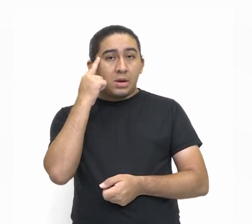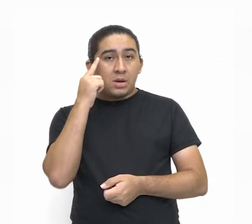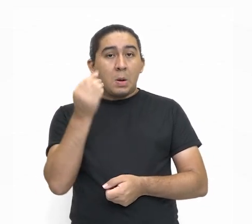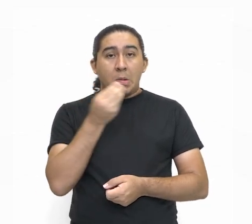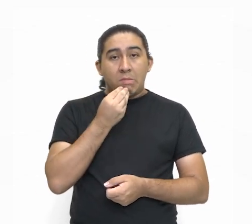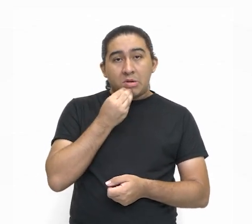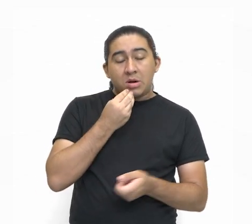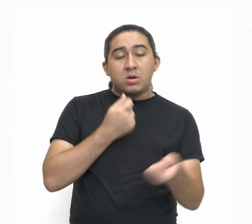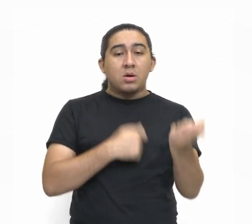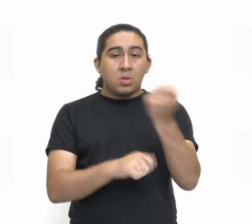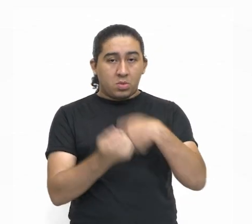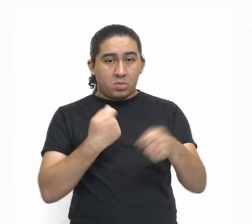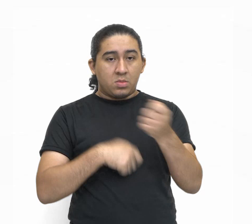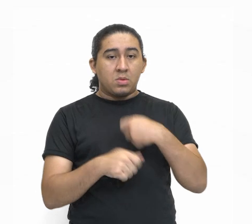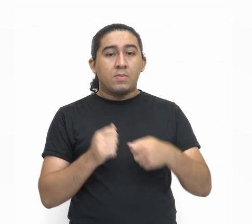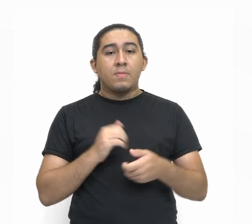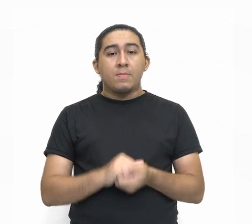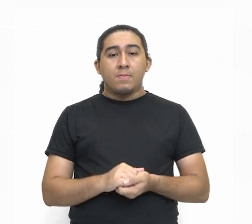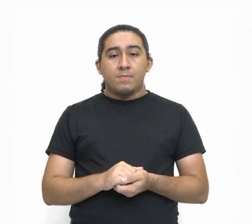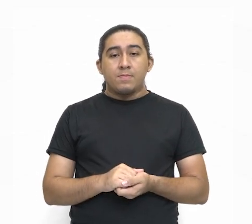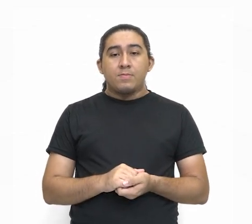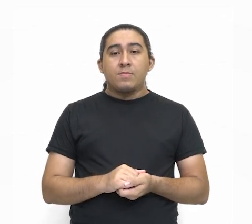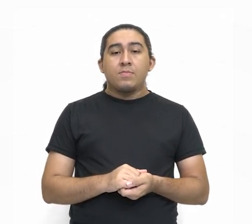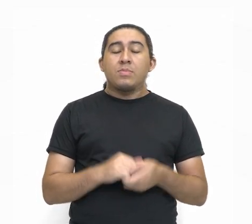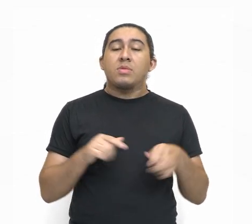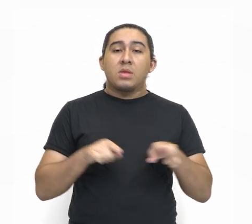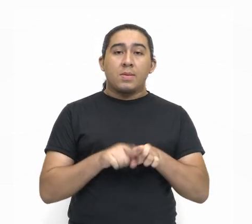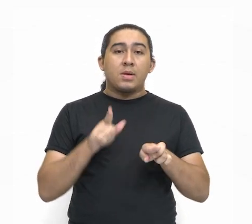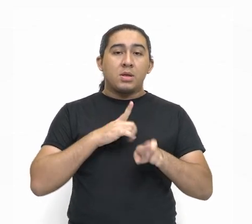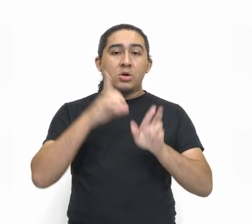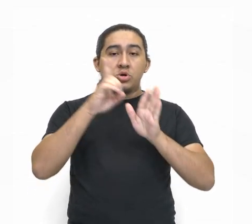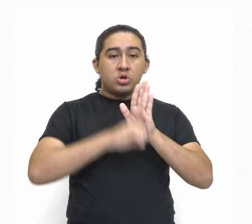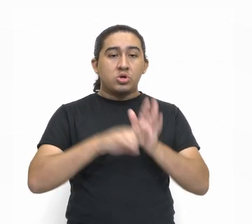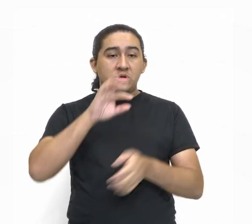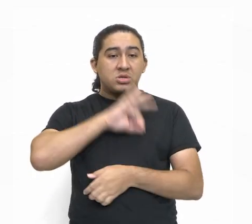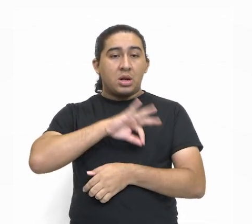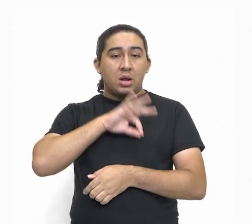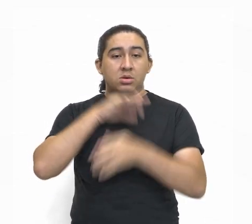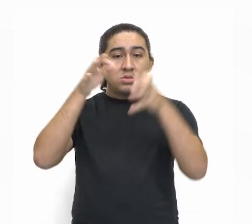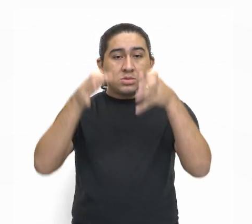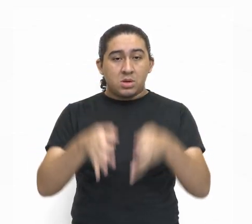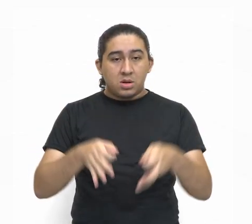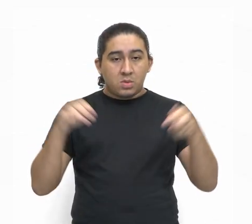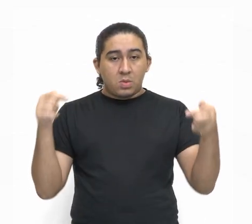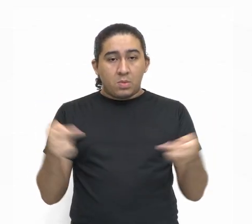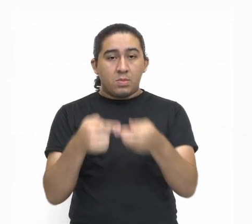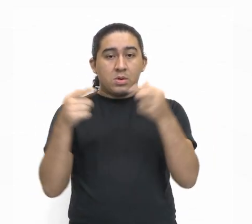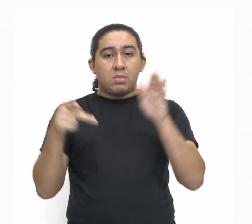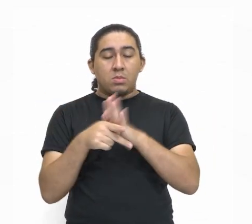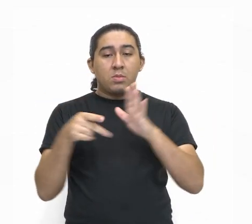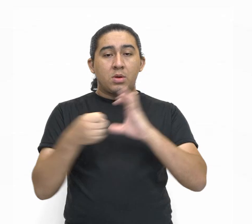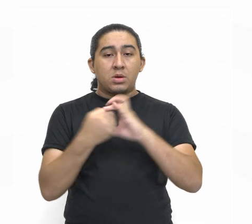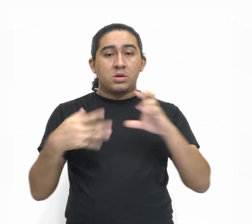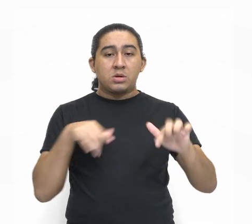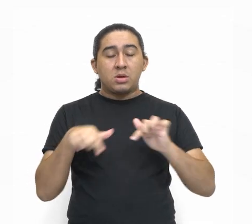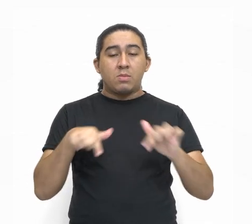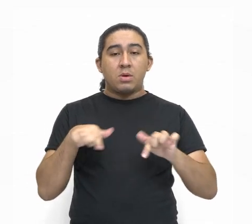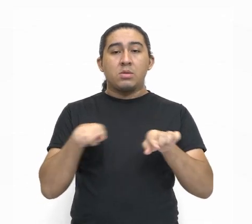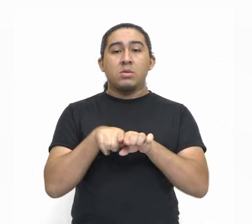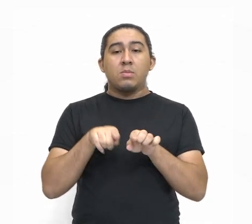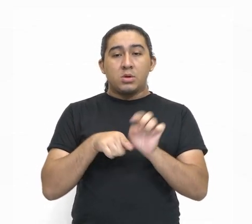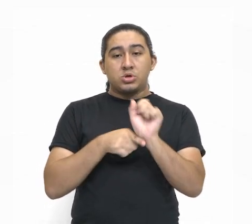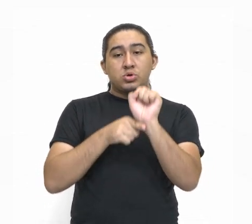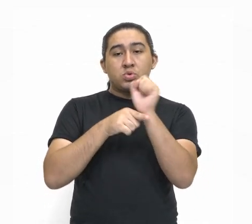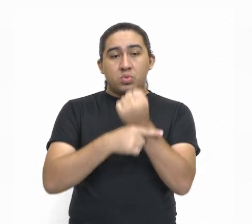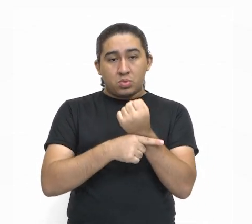econômicas. Isso inclui o direito de que é um salário justo. E aí, nós falamos de emprego,